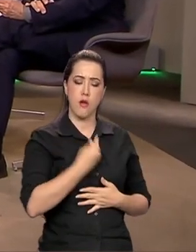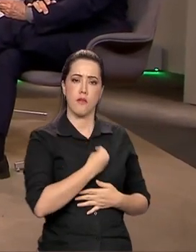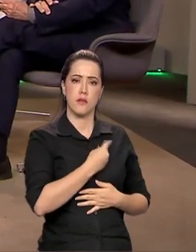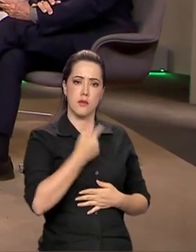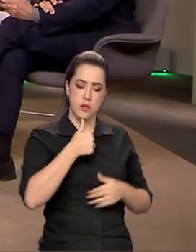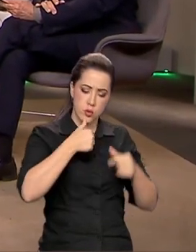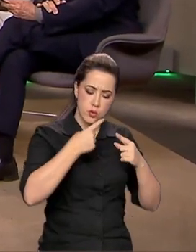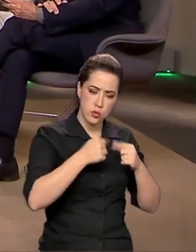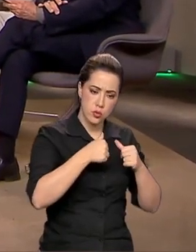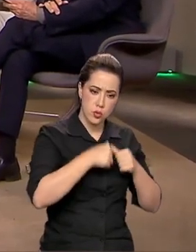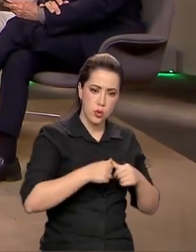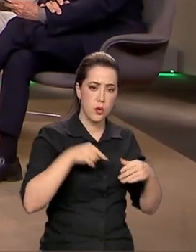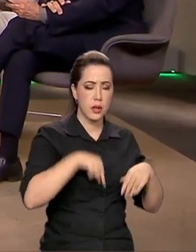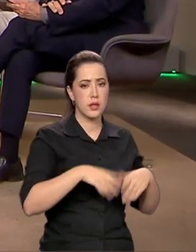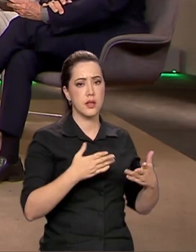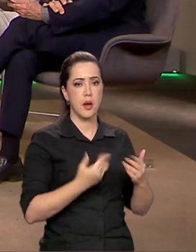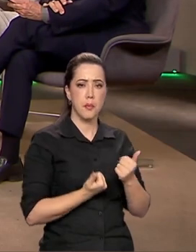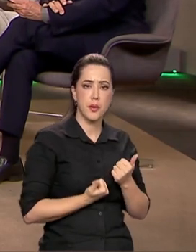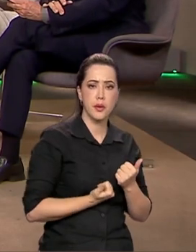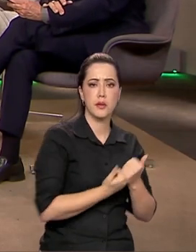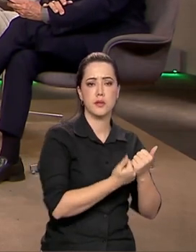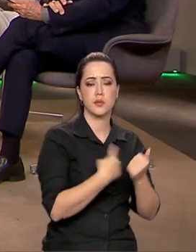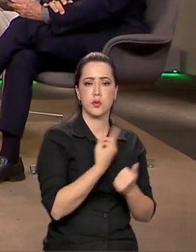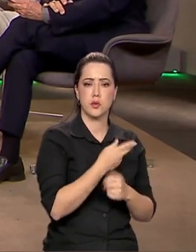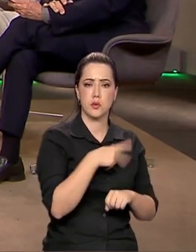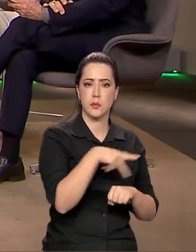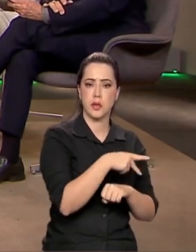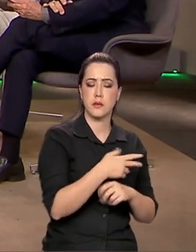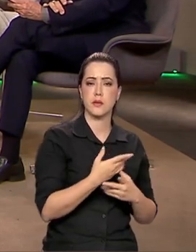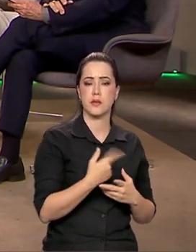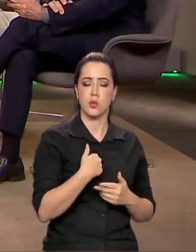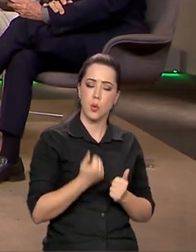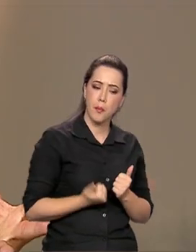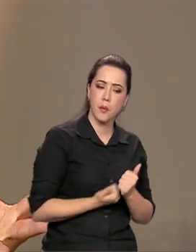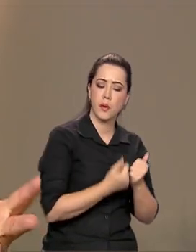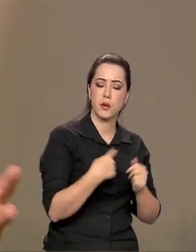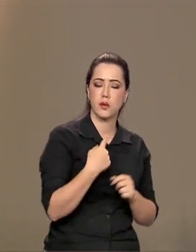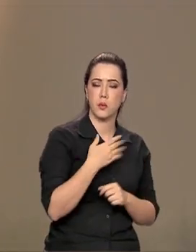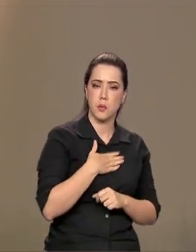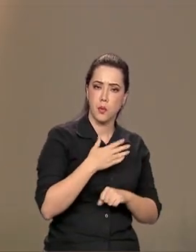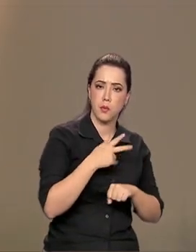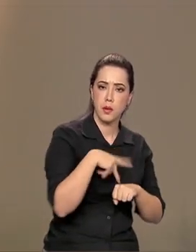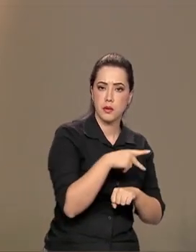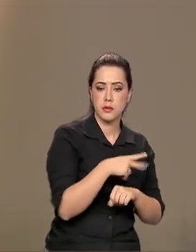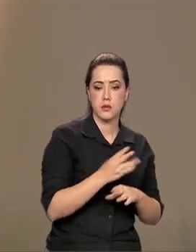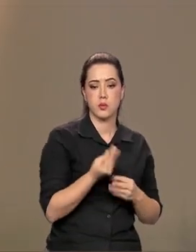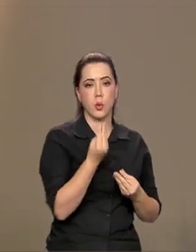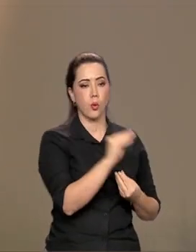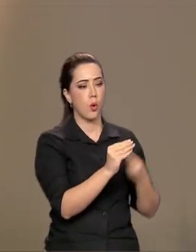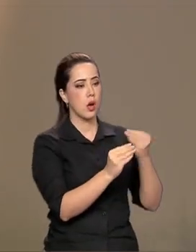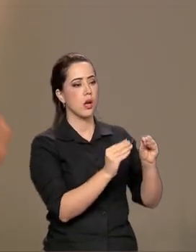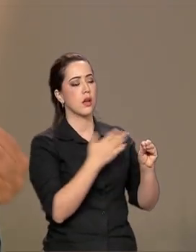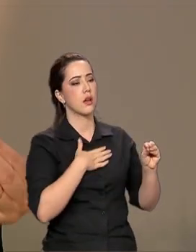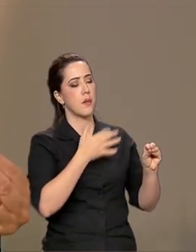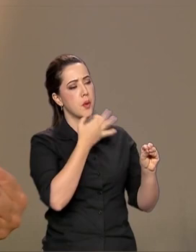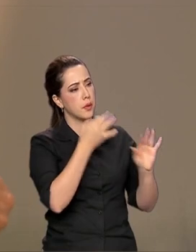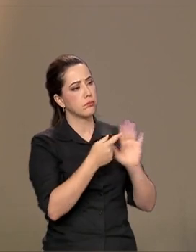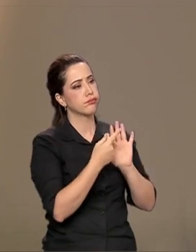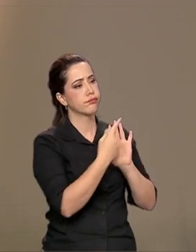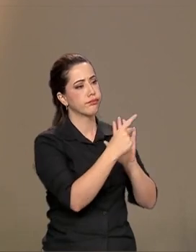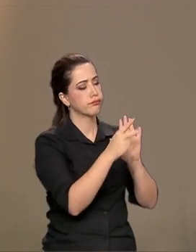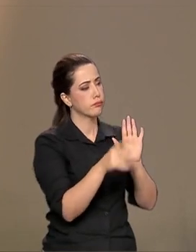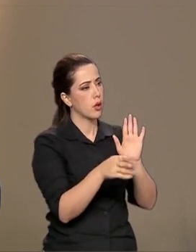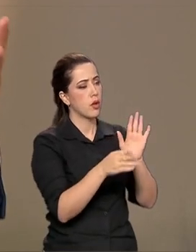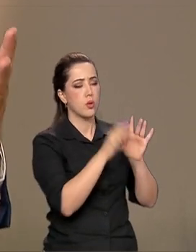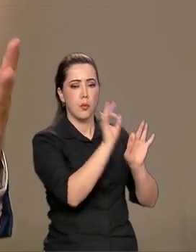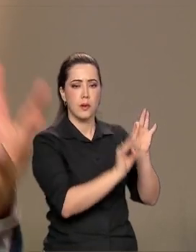gente, eu estou aqui contribuindo para o meu país, eu estou dando a minha contribuição, eu estou colocando as minhas impressões digitais